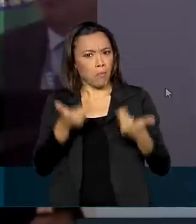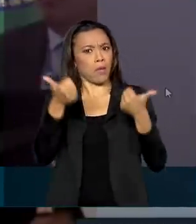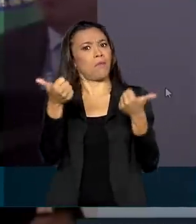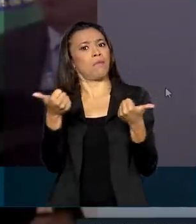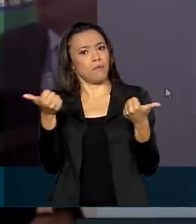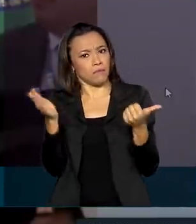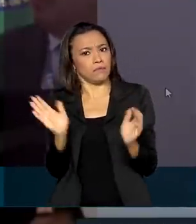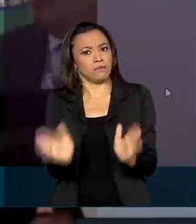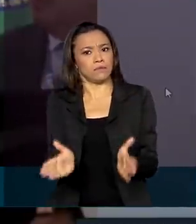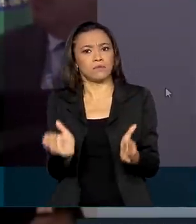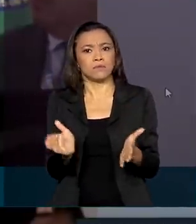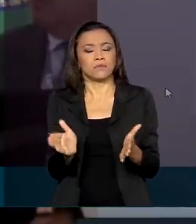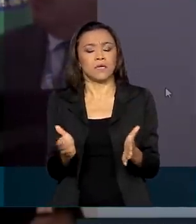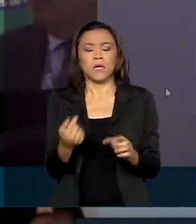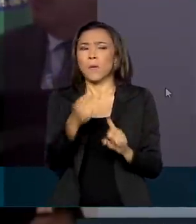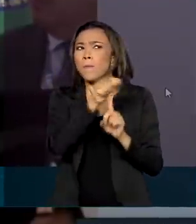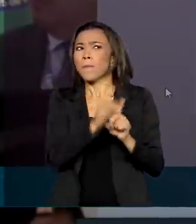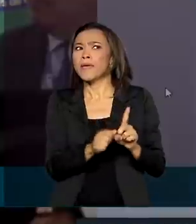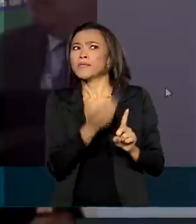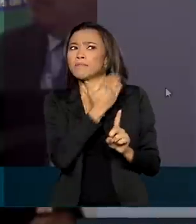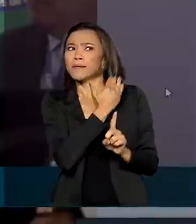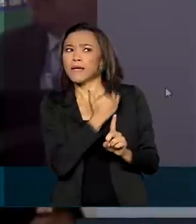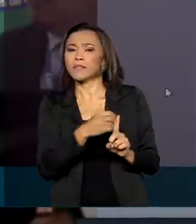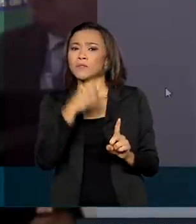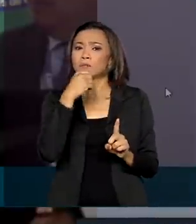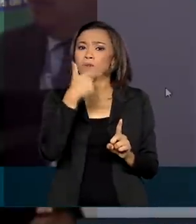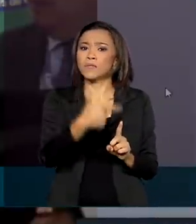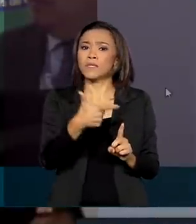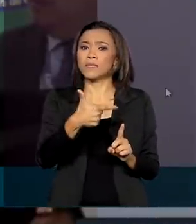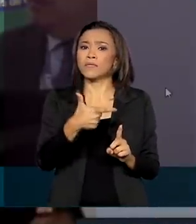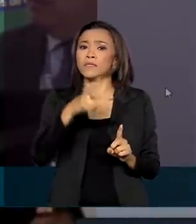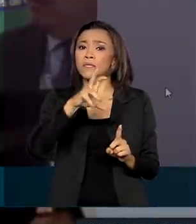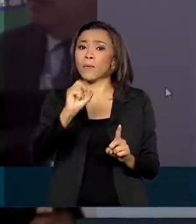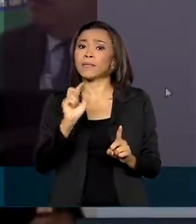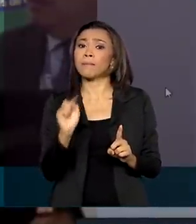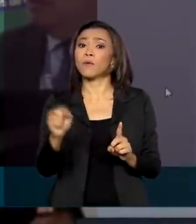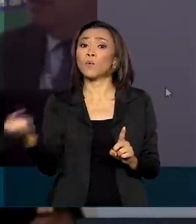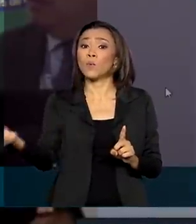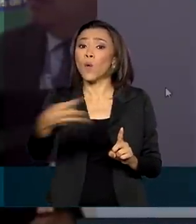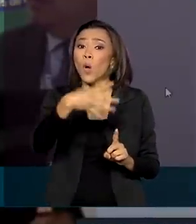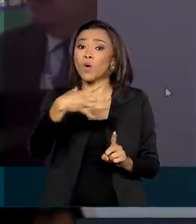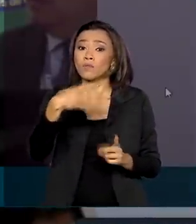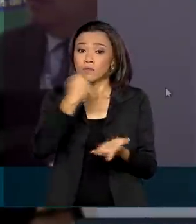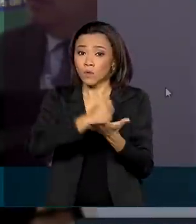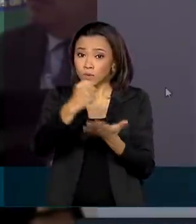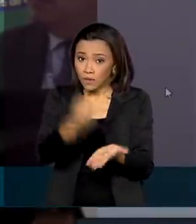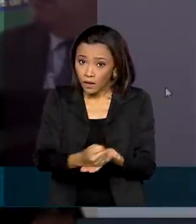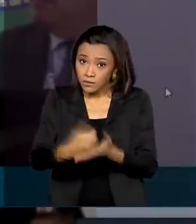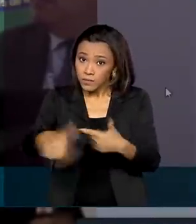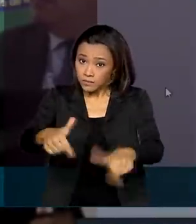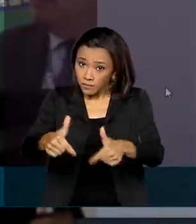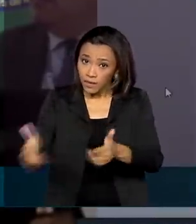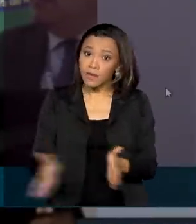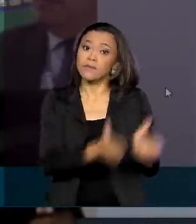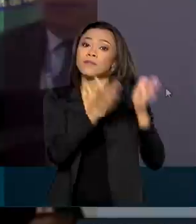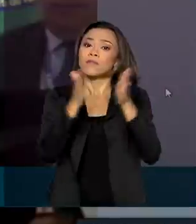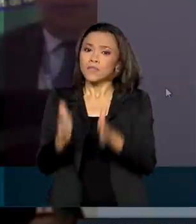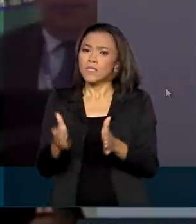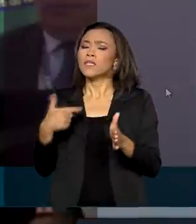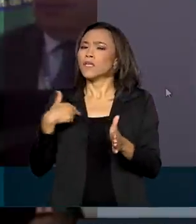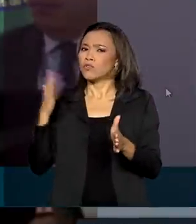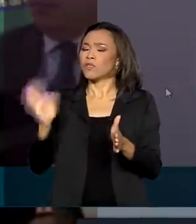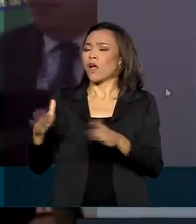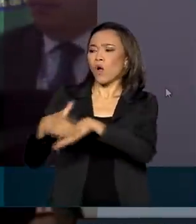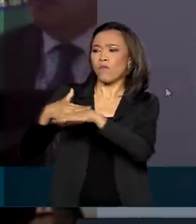poderemos esperar. O mês passado, se não me engano, foram 250 mil novos empregos pelo Cajete. E, obviamente, conversei com o Paulo